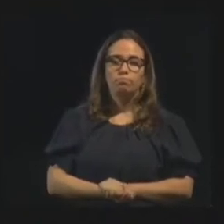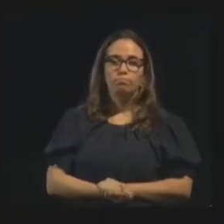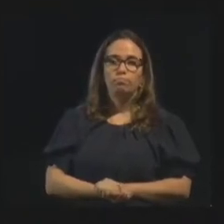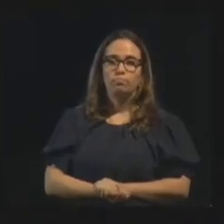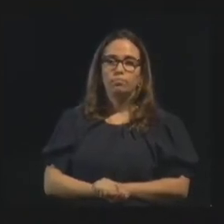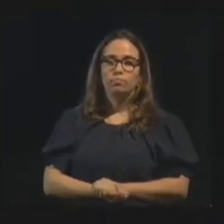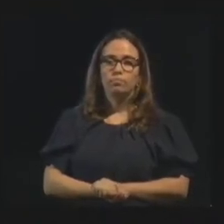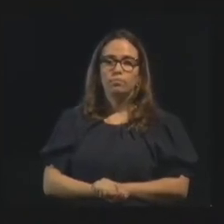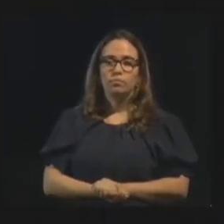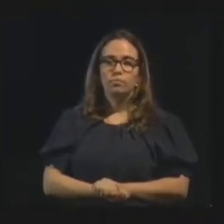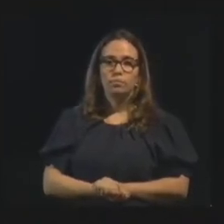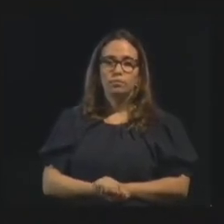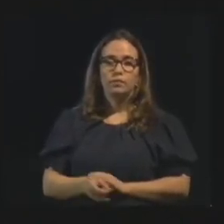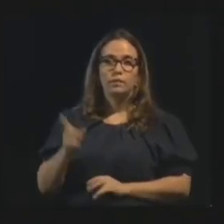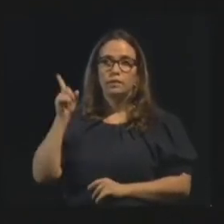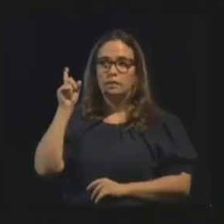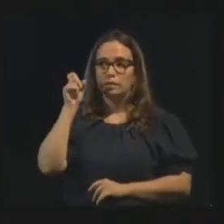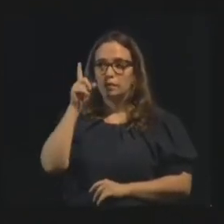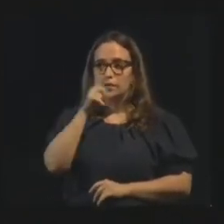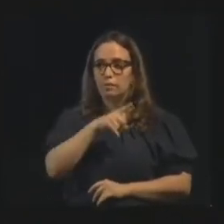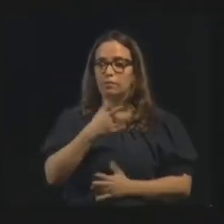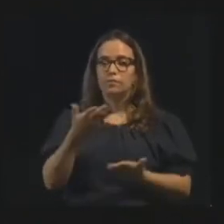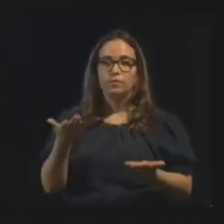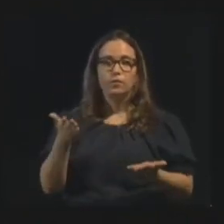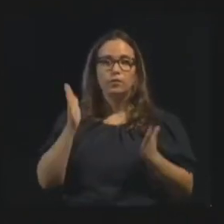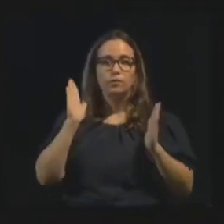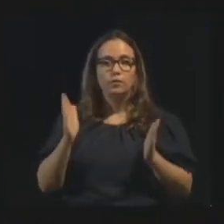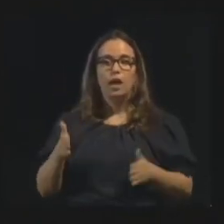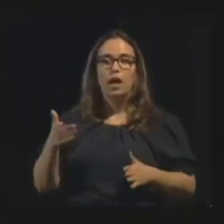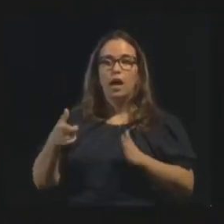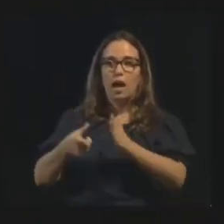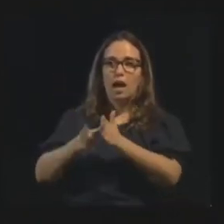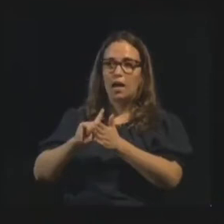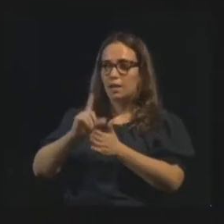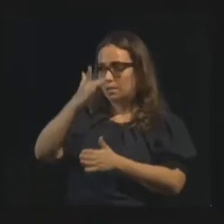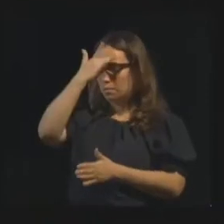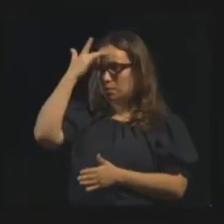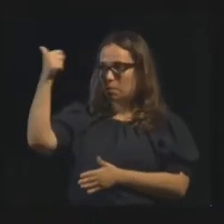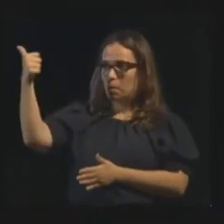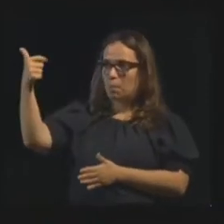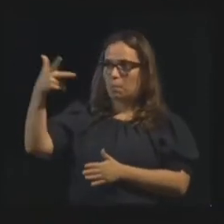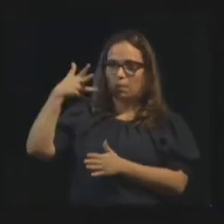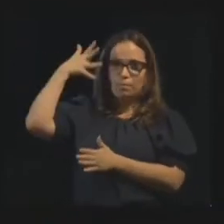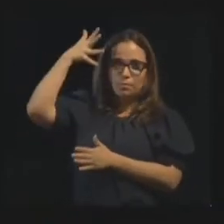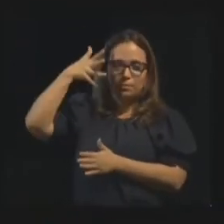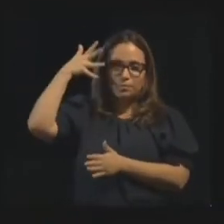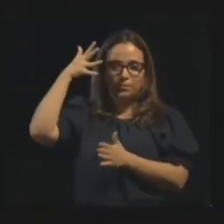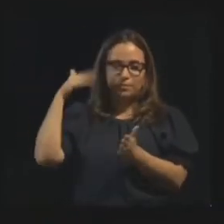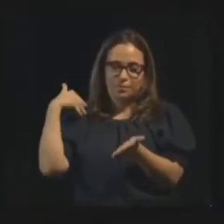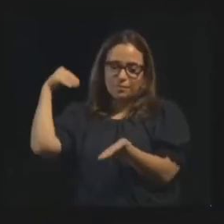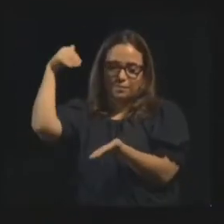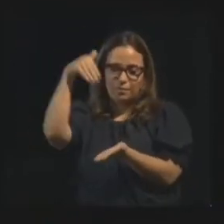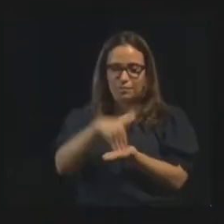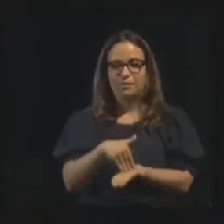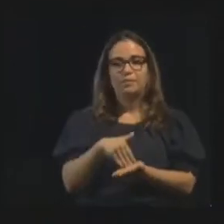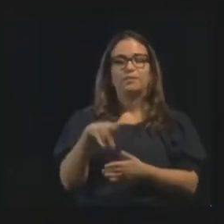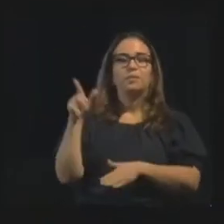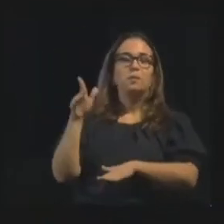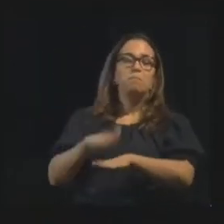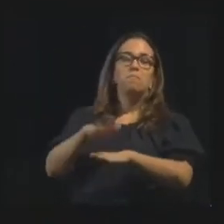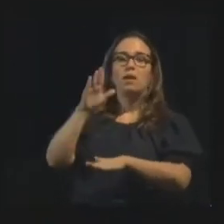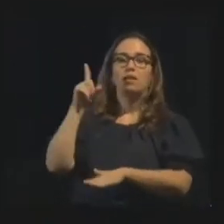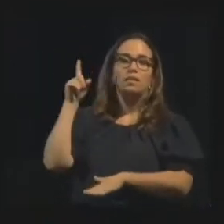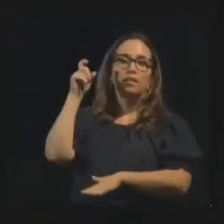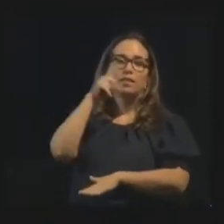difícil falar depois de tantos amigos queridos? Não, fica mais fácil, porque eles já fizeram a parte mais difícil